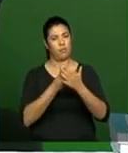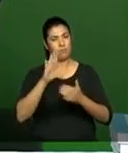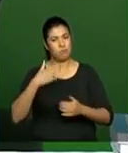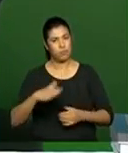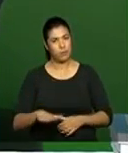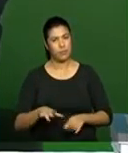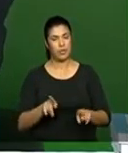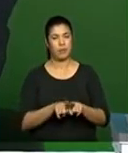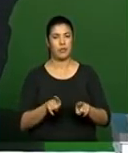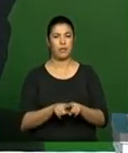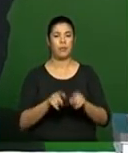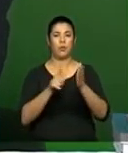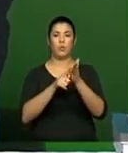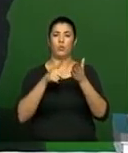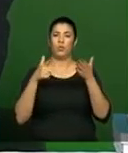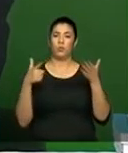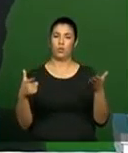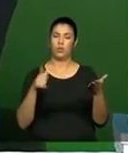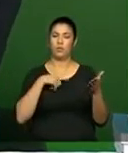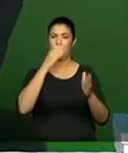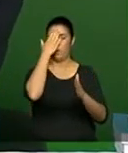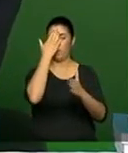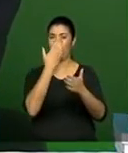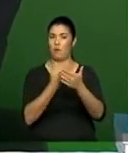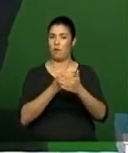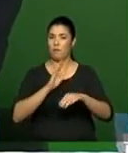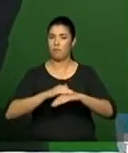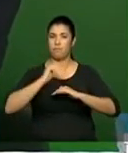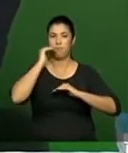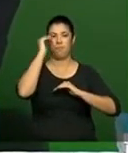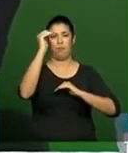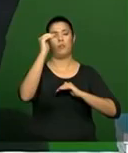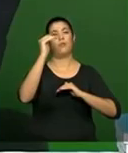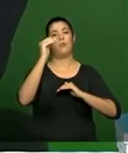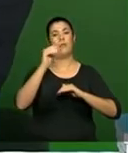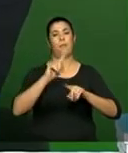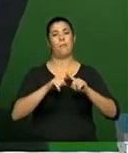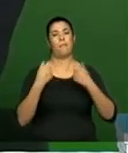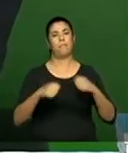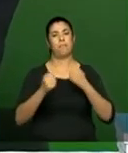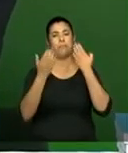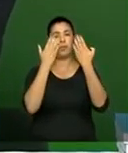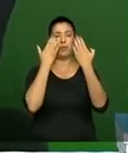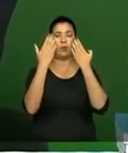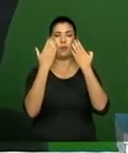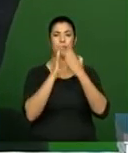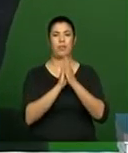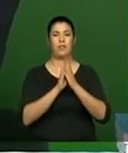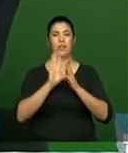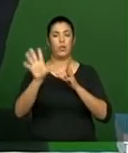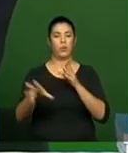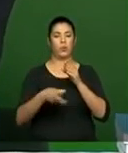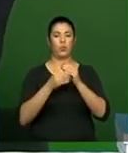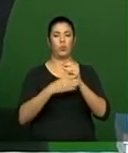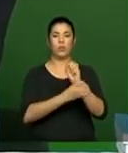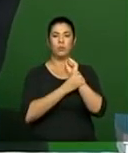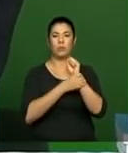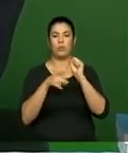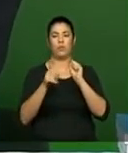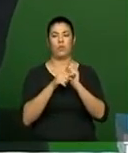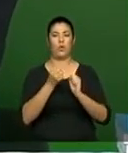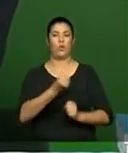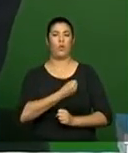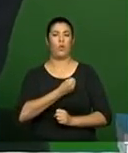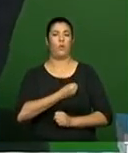embora com baixa penetração, tem uma confiança mais alta. Ou seja, a gente tem que fazer um balanço, não podemos pegar os números isolados, tem que fazer